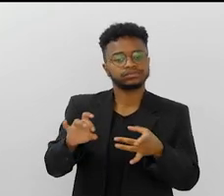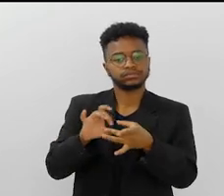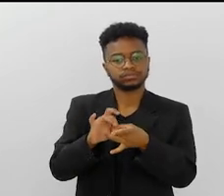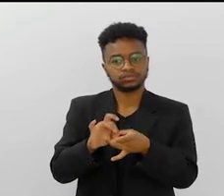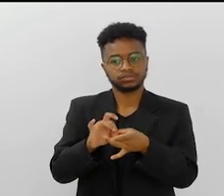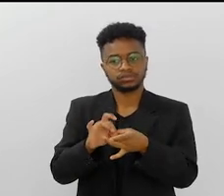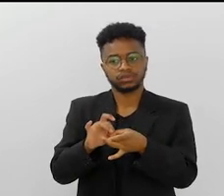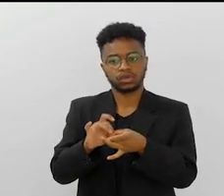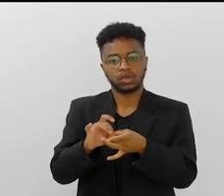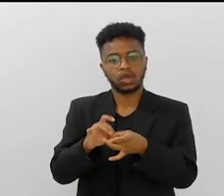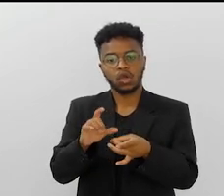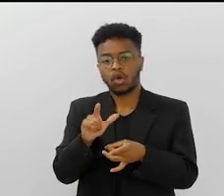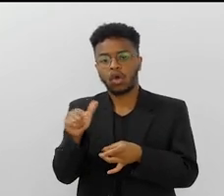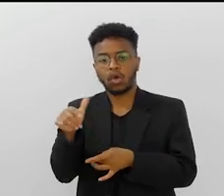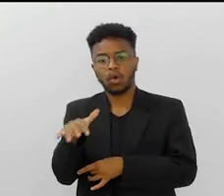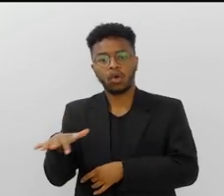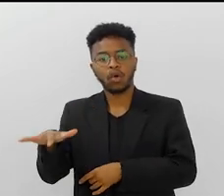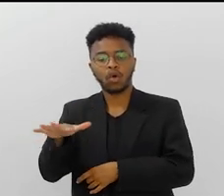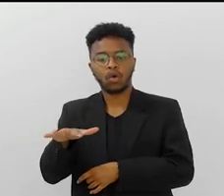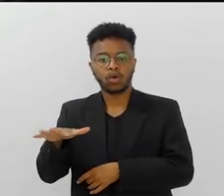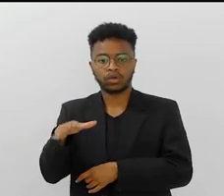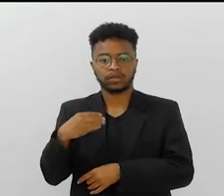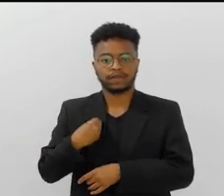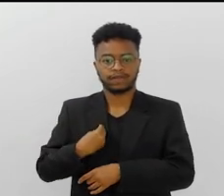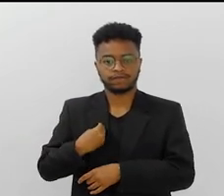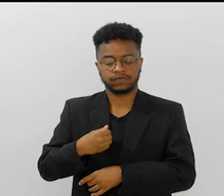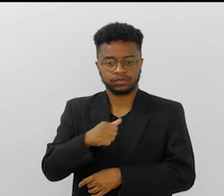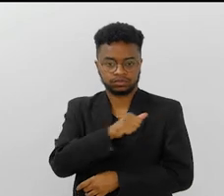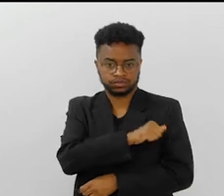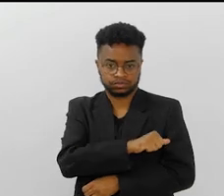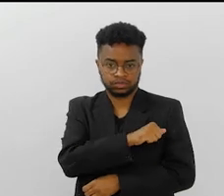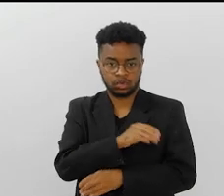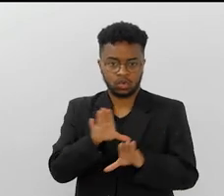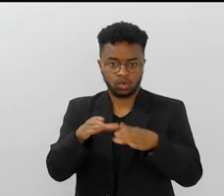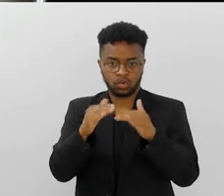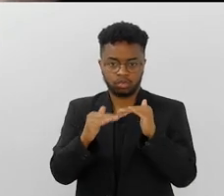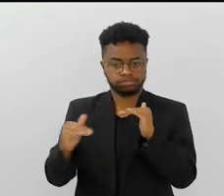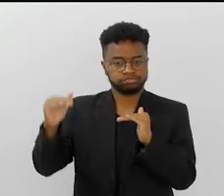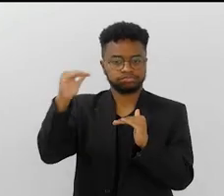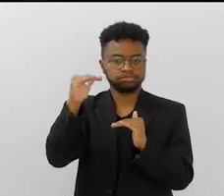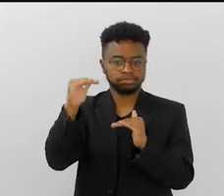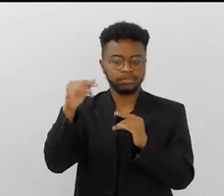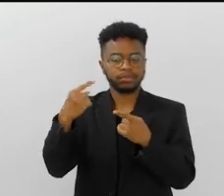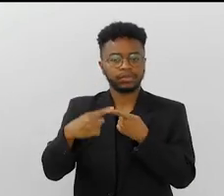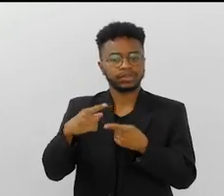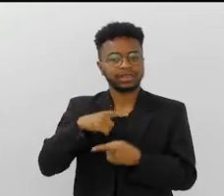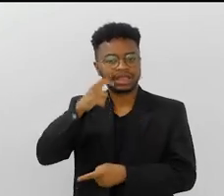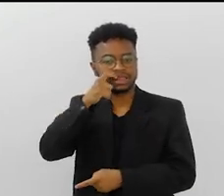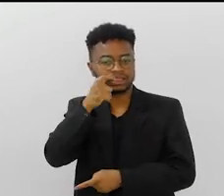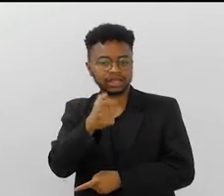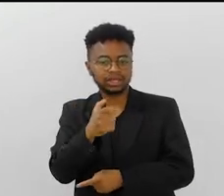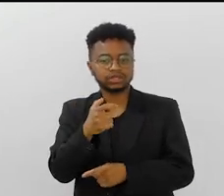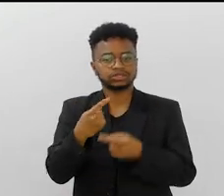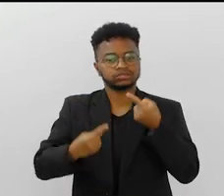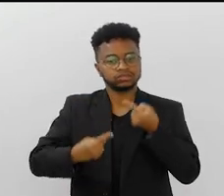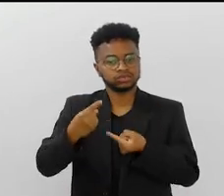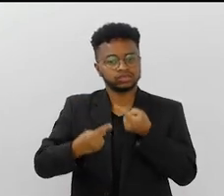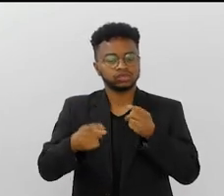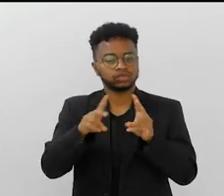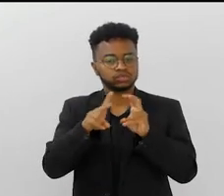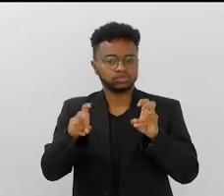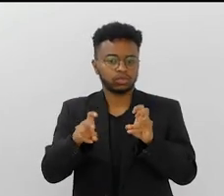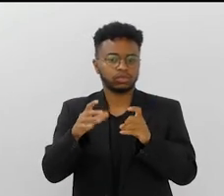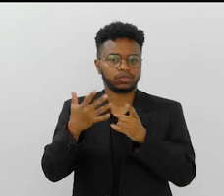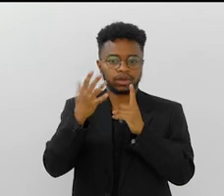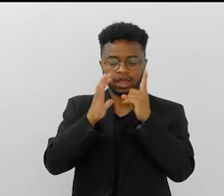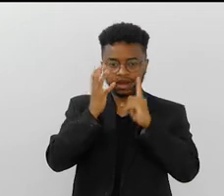integrante do outro mundo, da vida carioca, da elite carioca, que se interessou em falar dessa